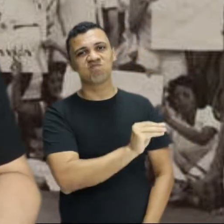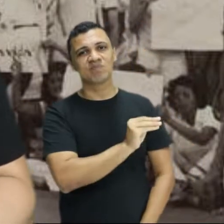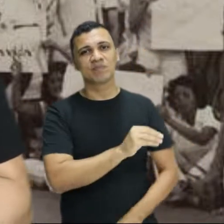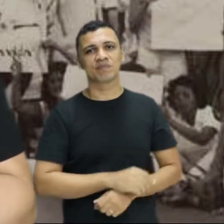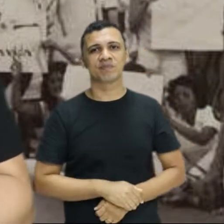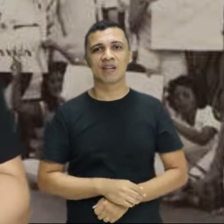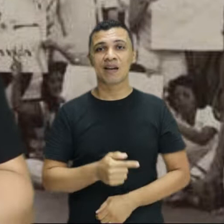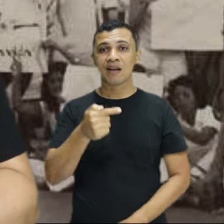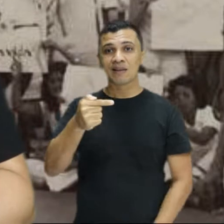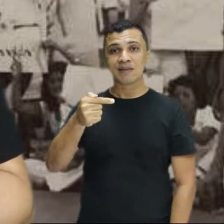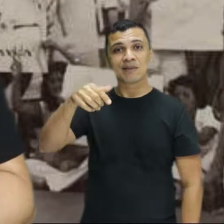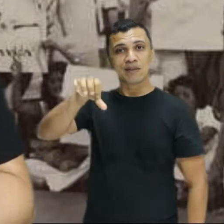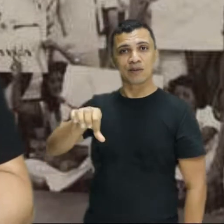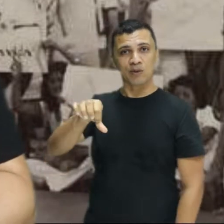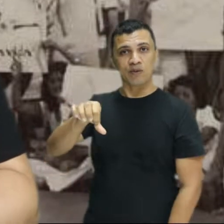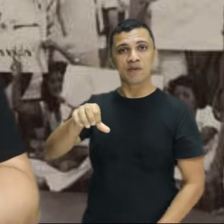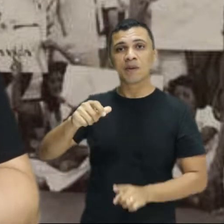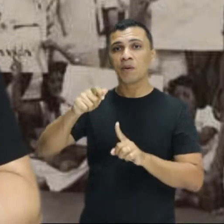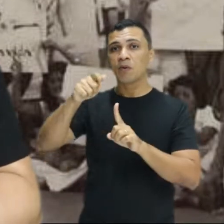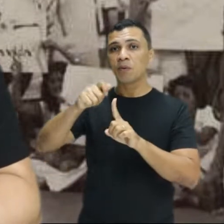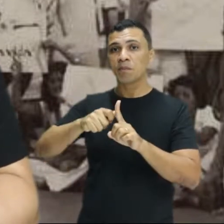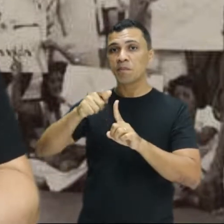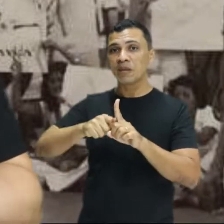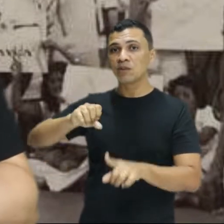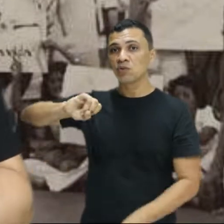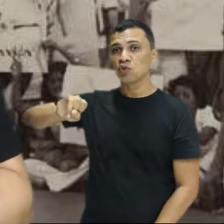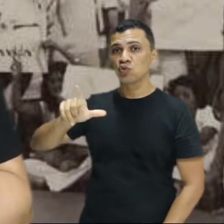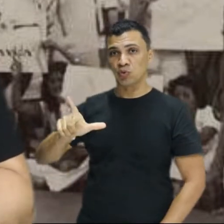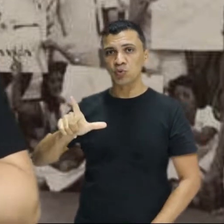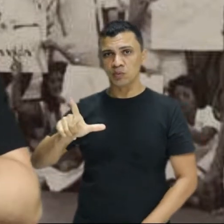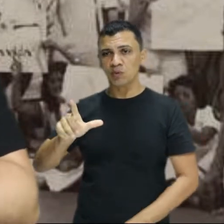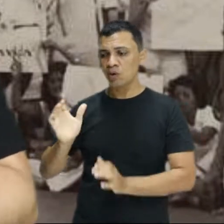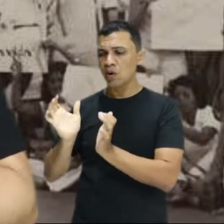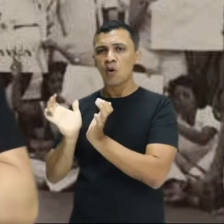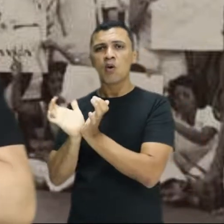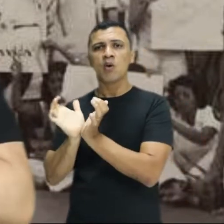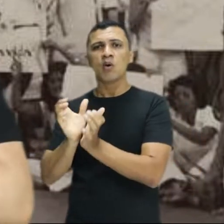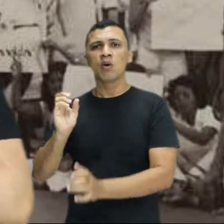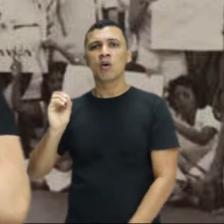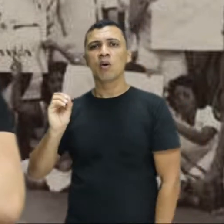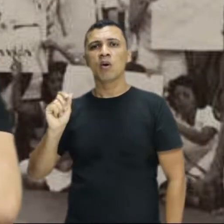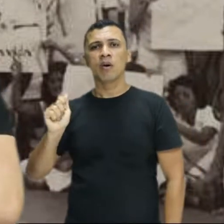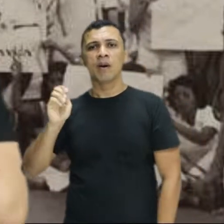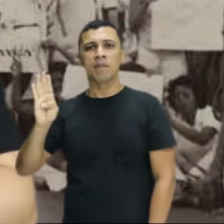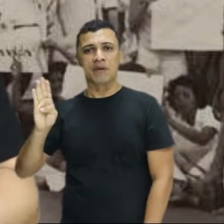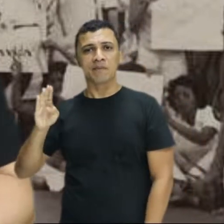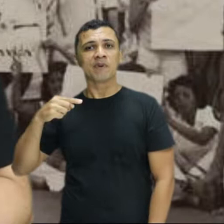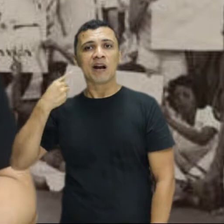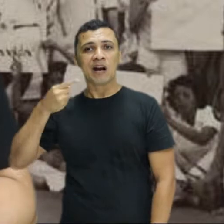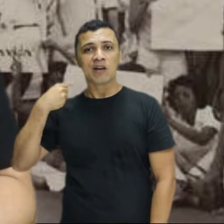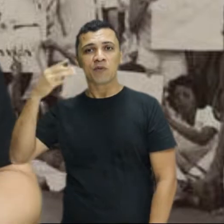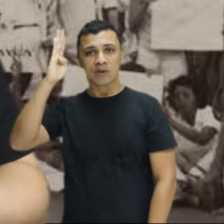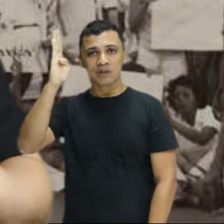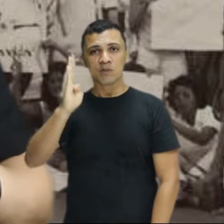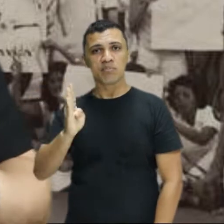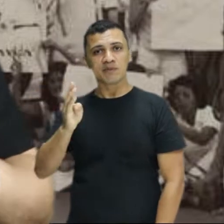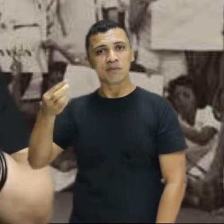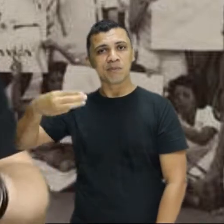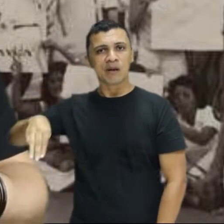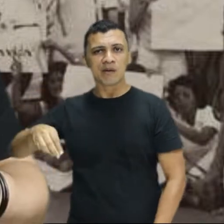1979, mais precisamente no mês de julho, a OAB, Ordem dos Advogados do Brasil, aqui no Maranhão,